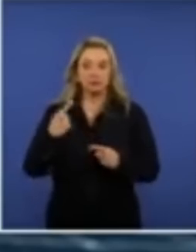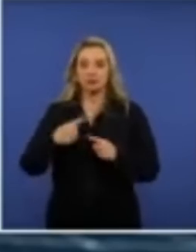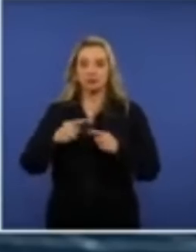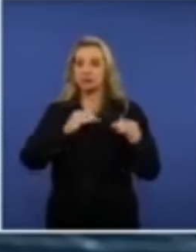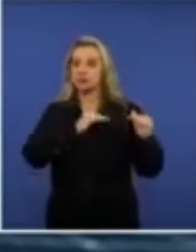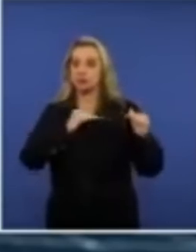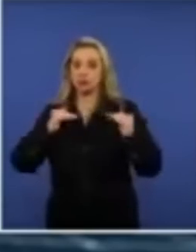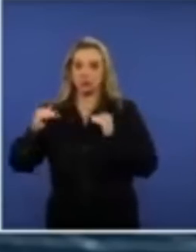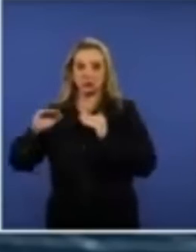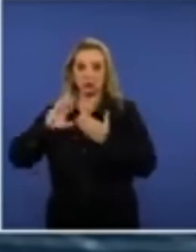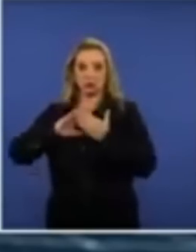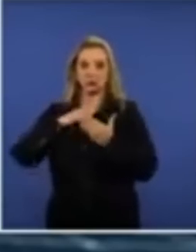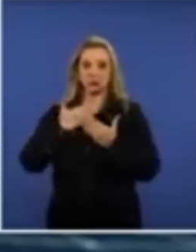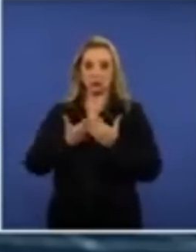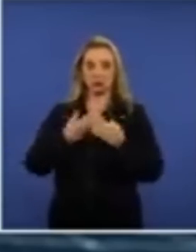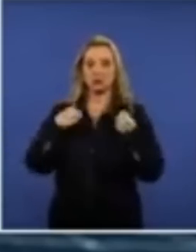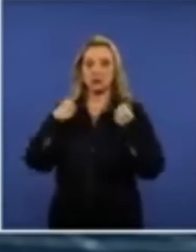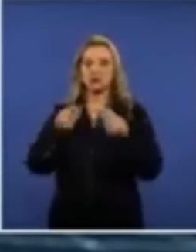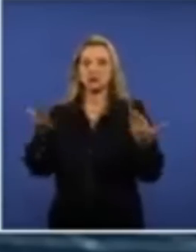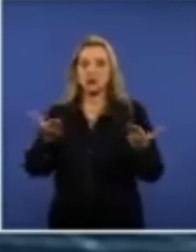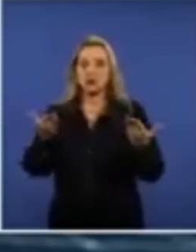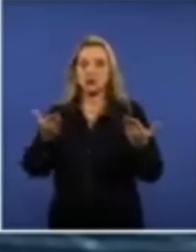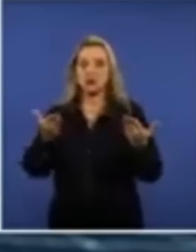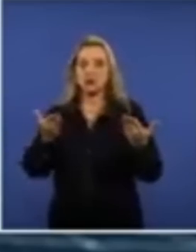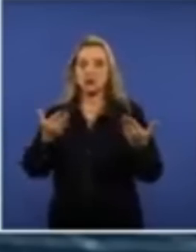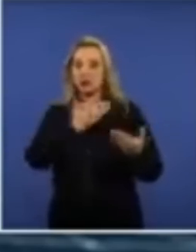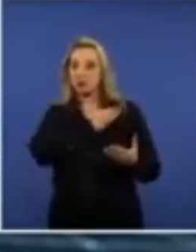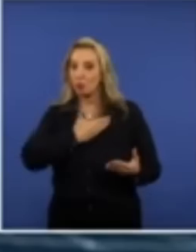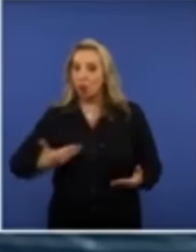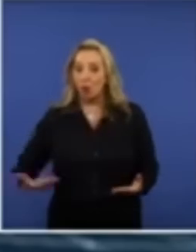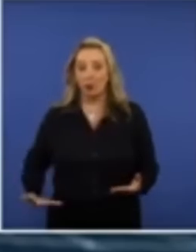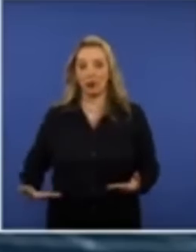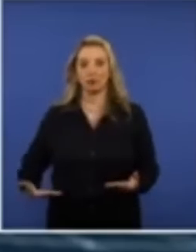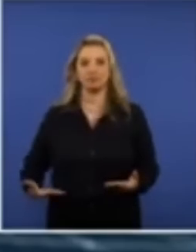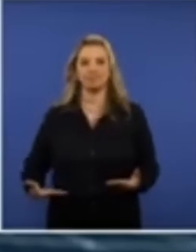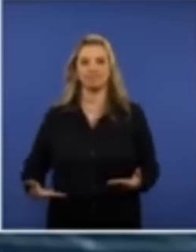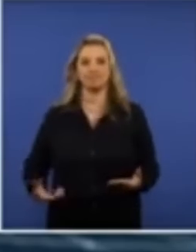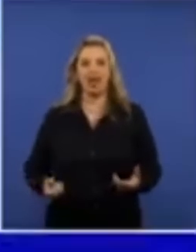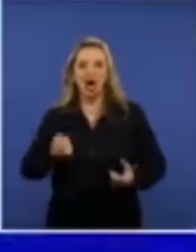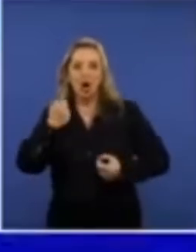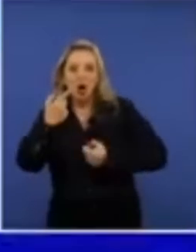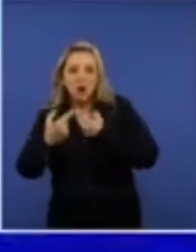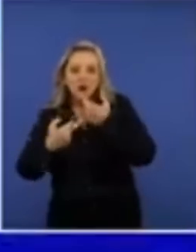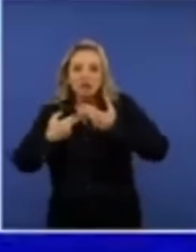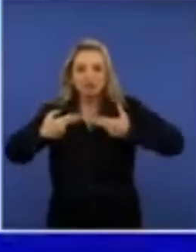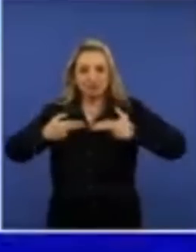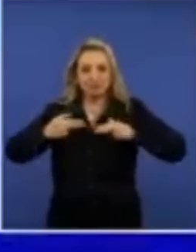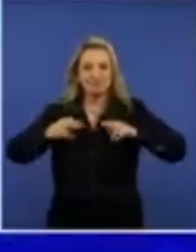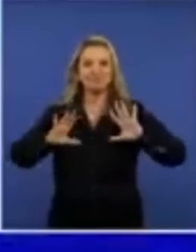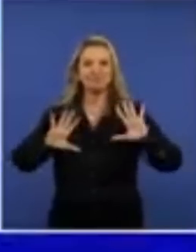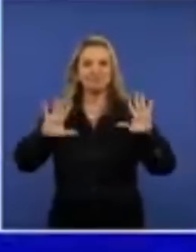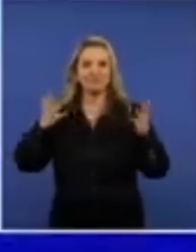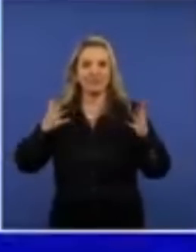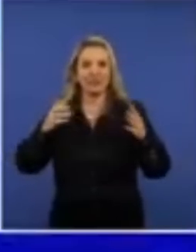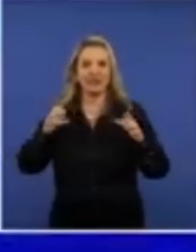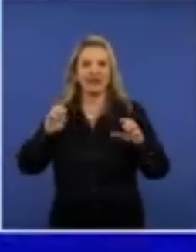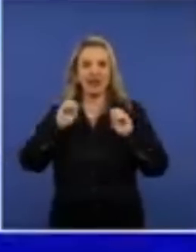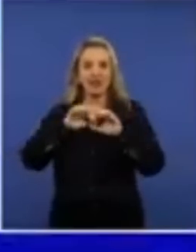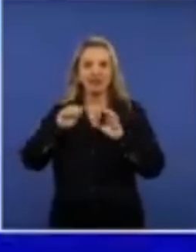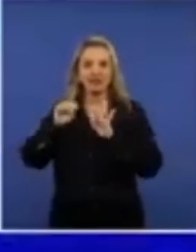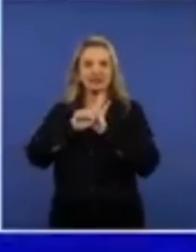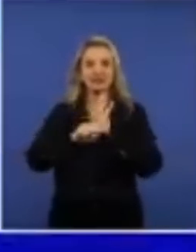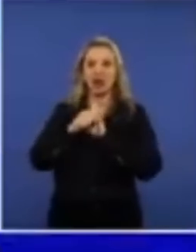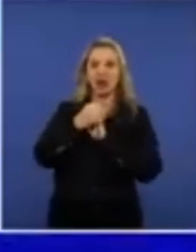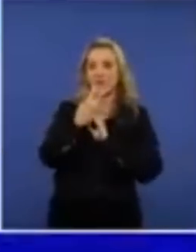padrão de escola que se oferece hoje na rede pública, salvo muito maravilhosas exceções, é o ensino do século XIX, é o